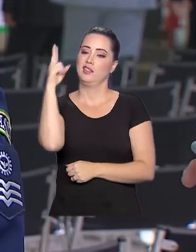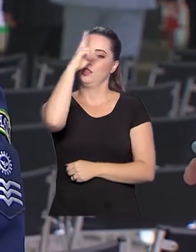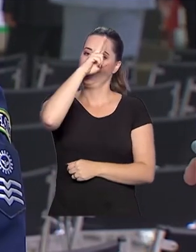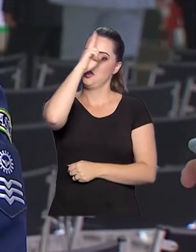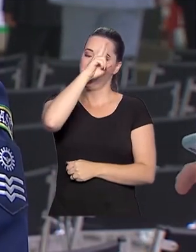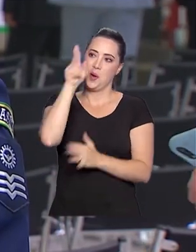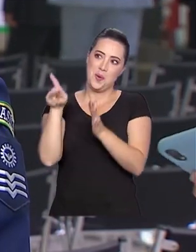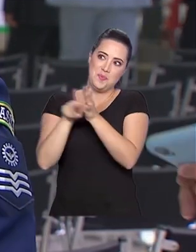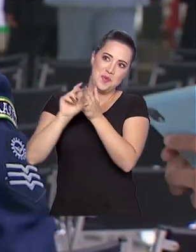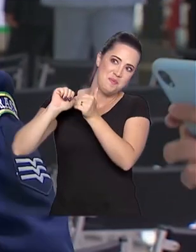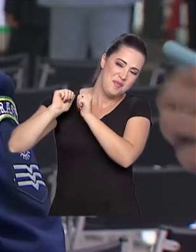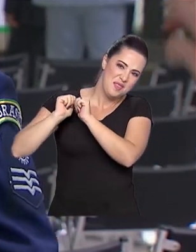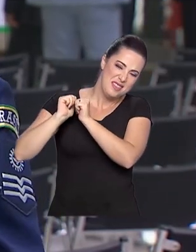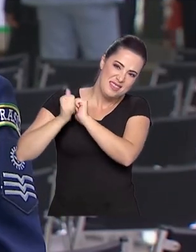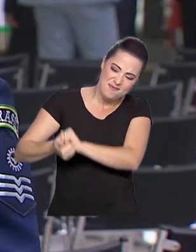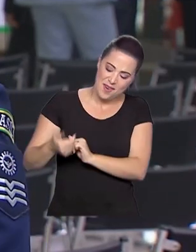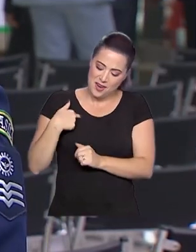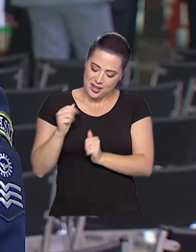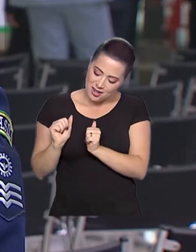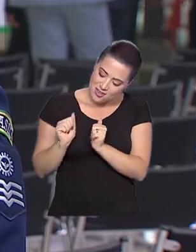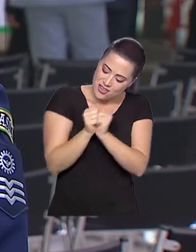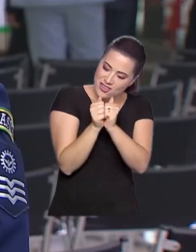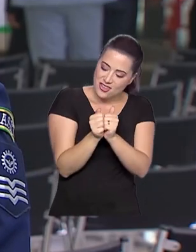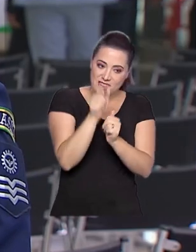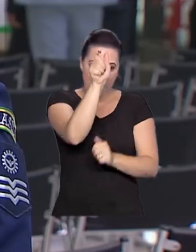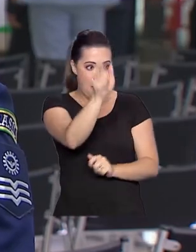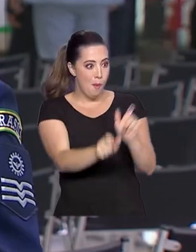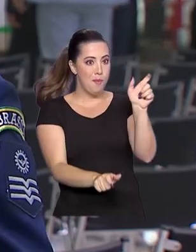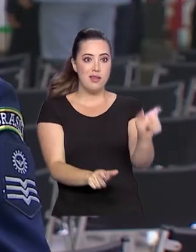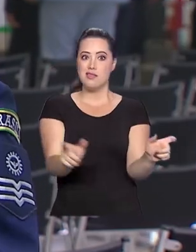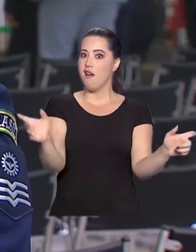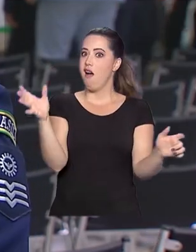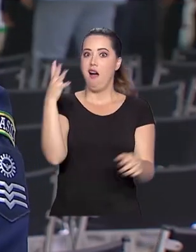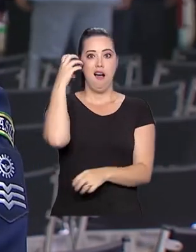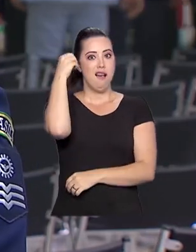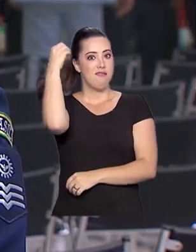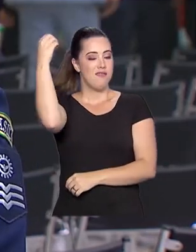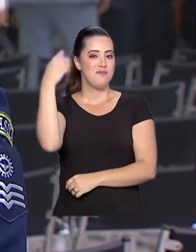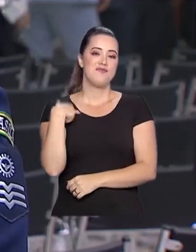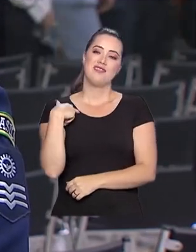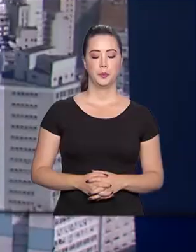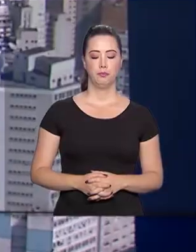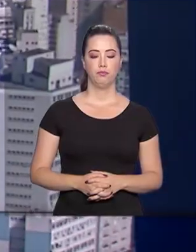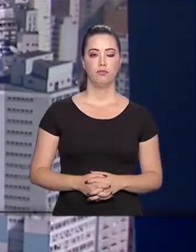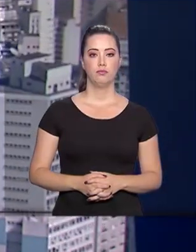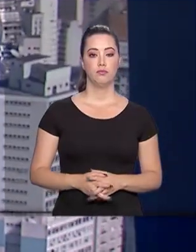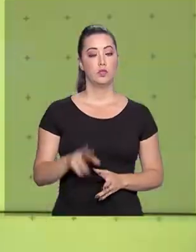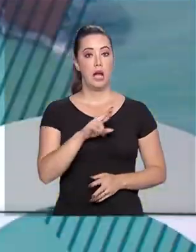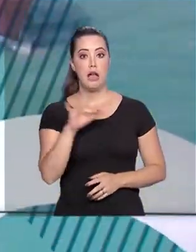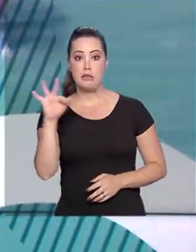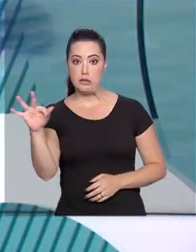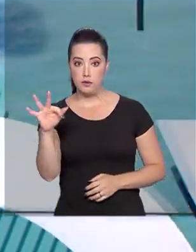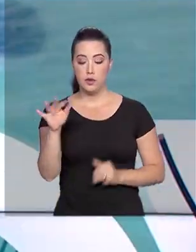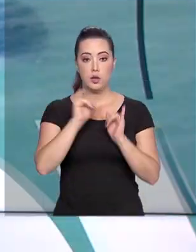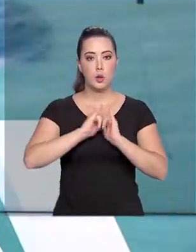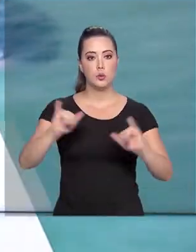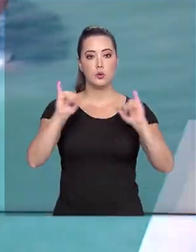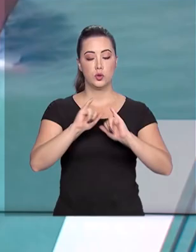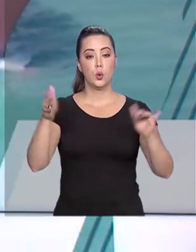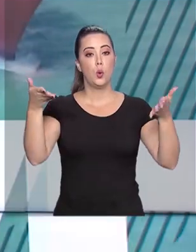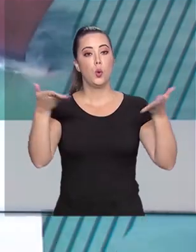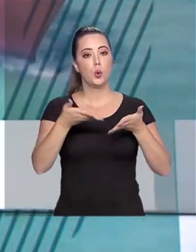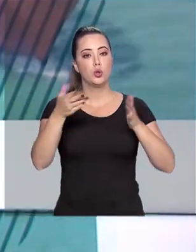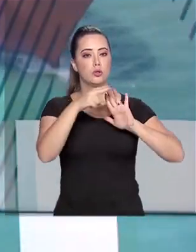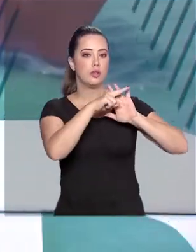seu esporte e eu estar junto com esses grandes atletas, para mim, é uma satisfação enorme. A Receita Federal anunciou